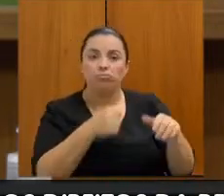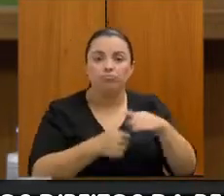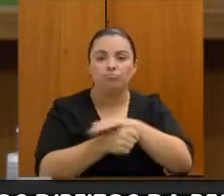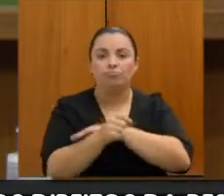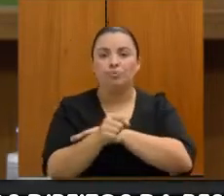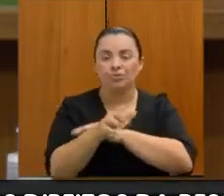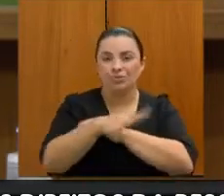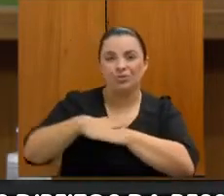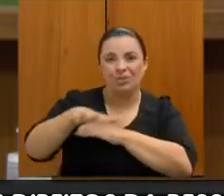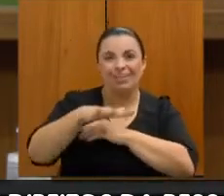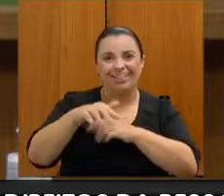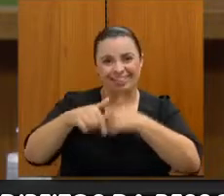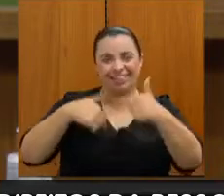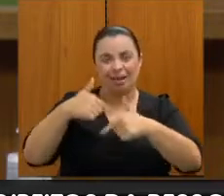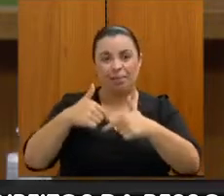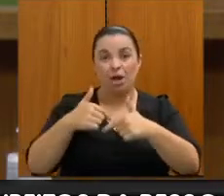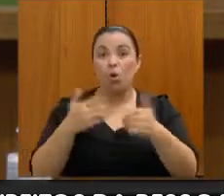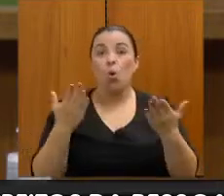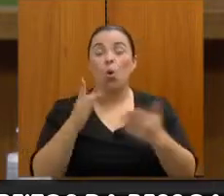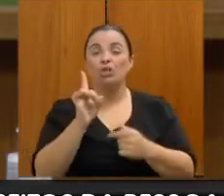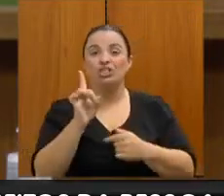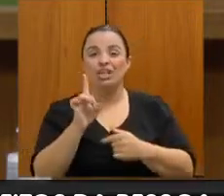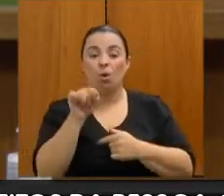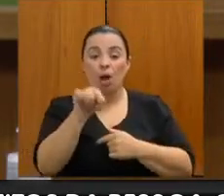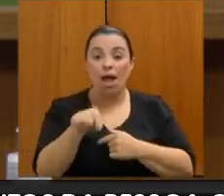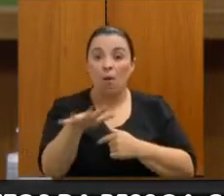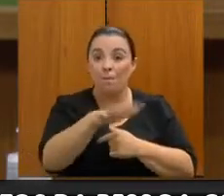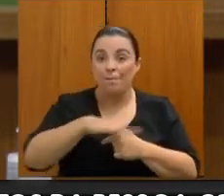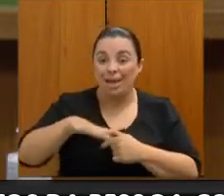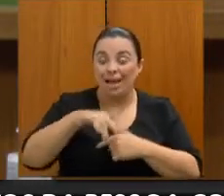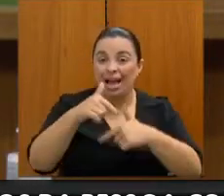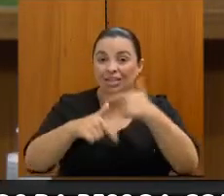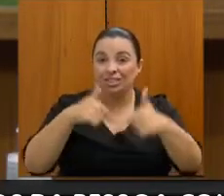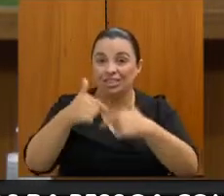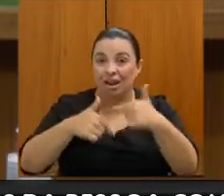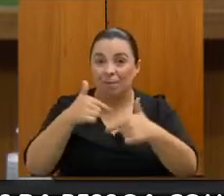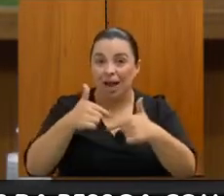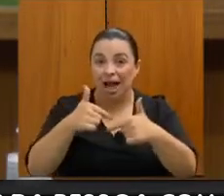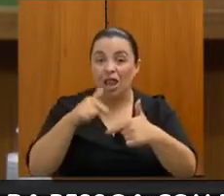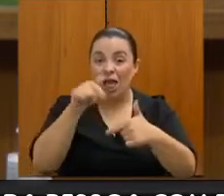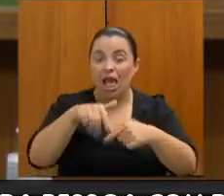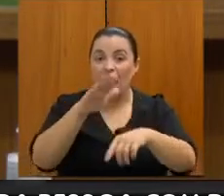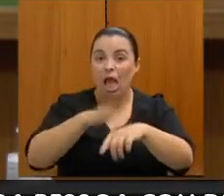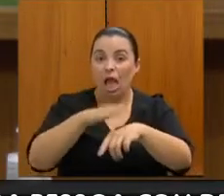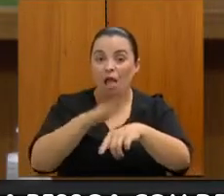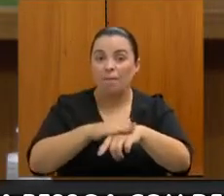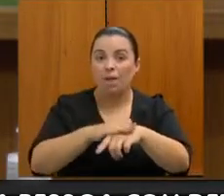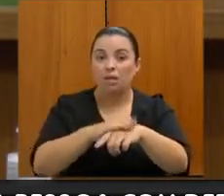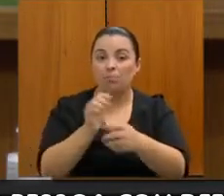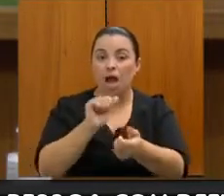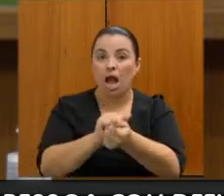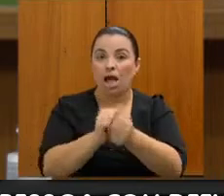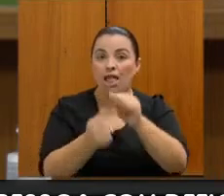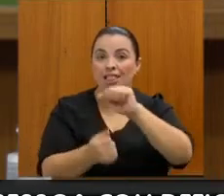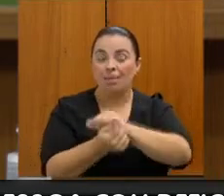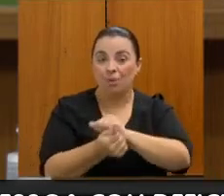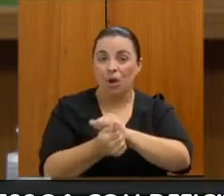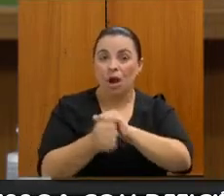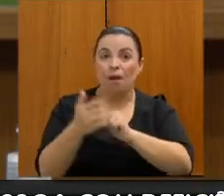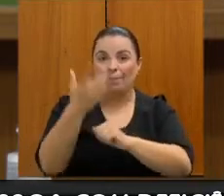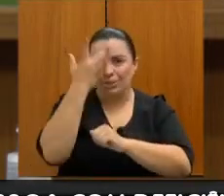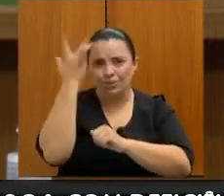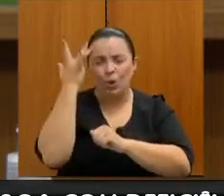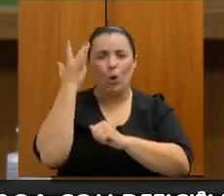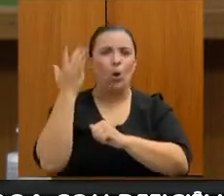Hoje, gente utiliza o próprio mercado de trabalho para que eles sejam capacitados, treinados ali naquela